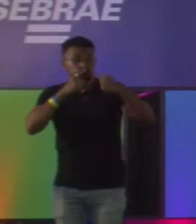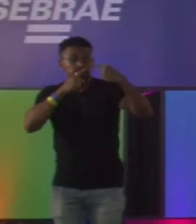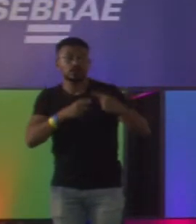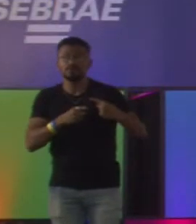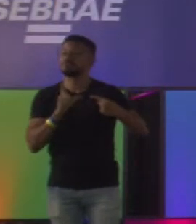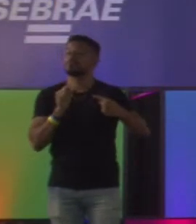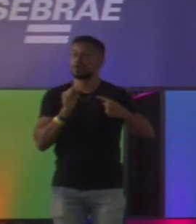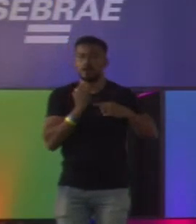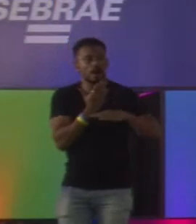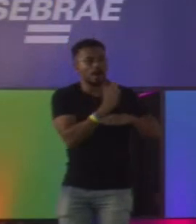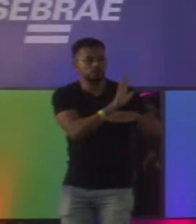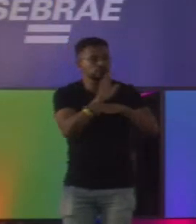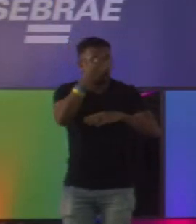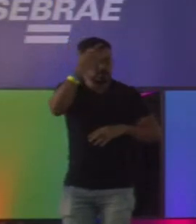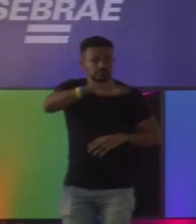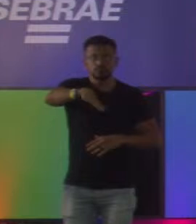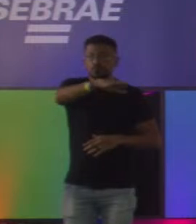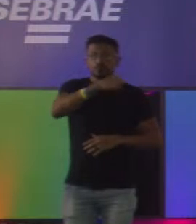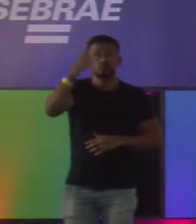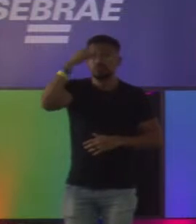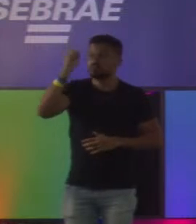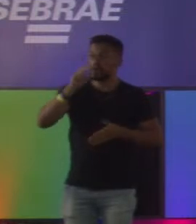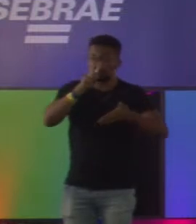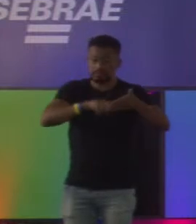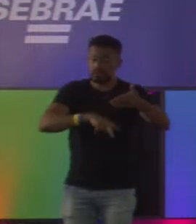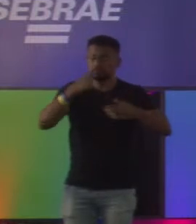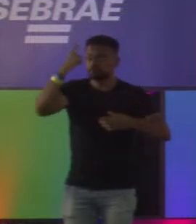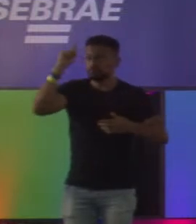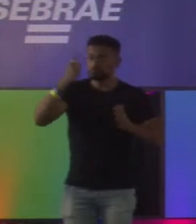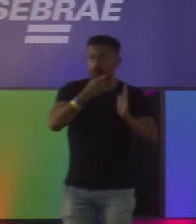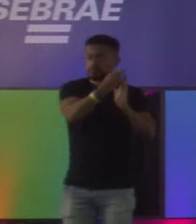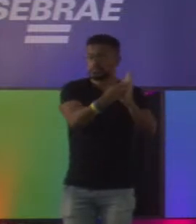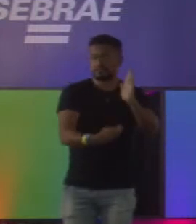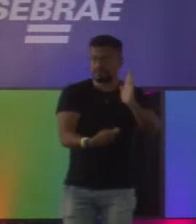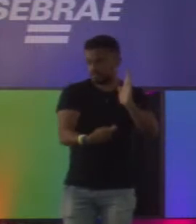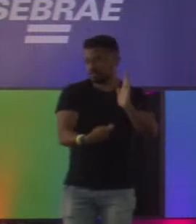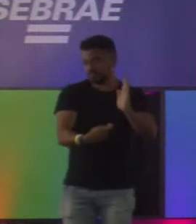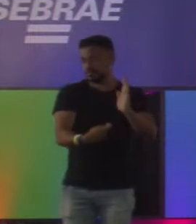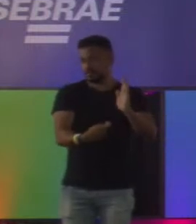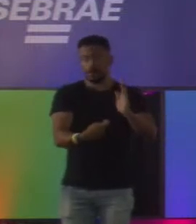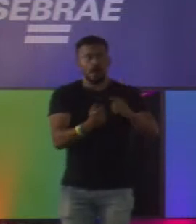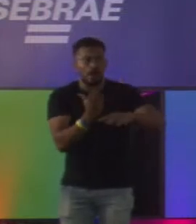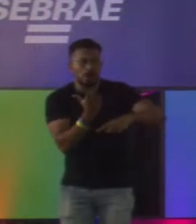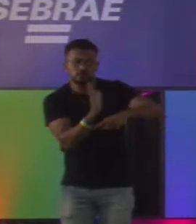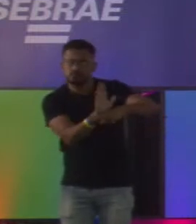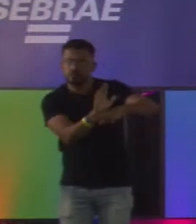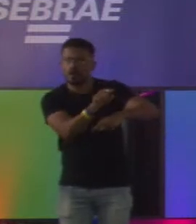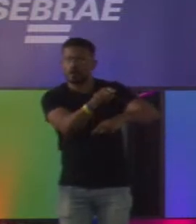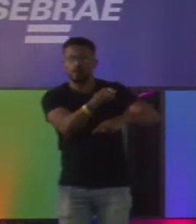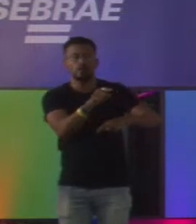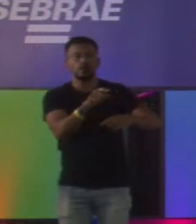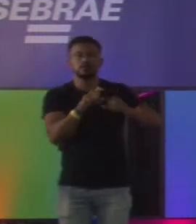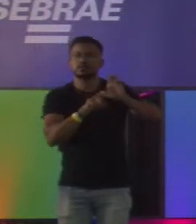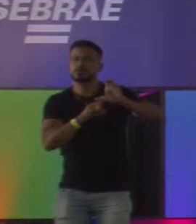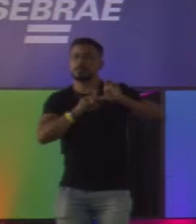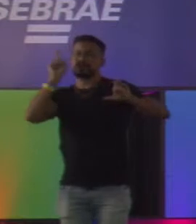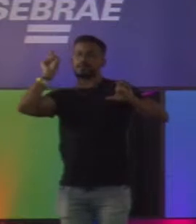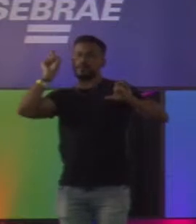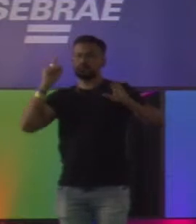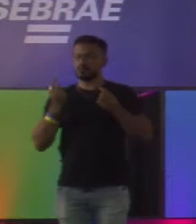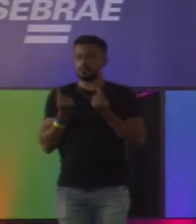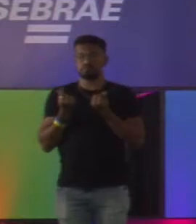pessoas que não sabiam ler, nem sabiam escrever, a começar a ter independência econômica.